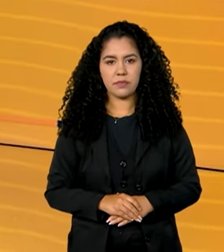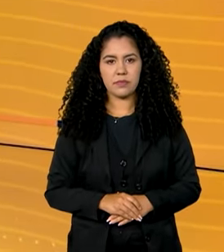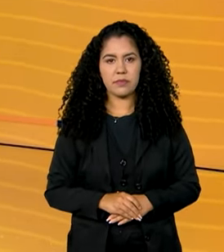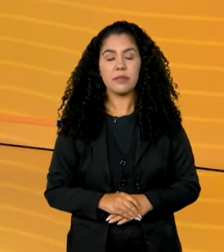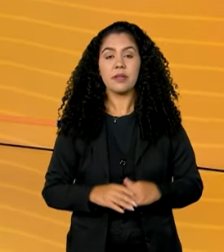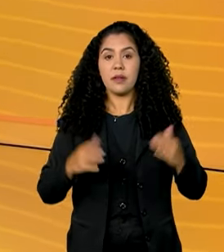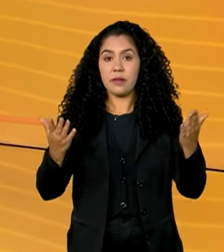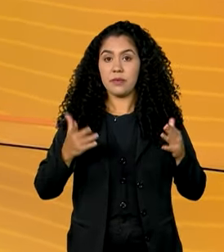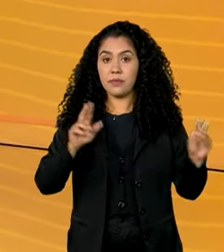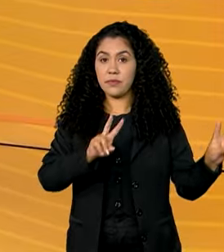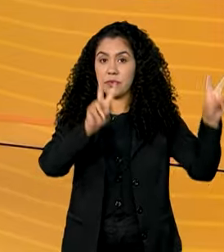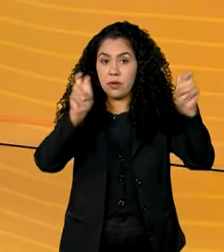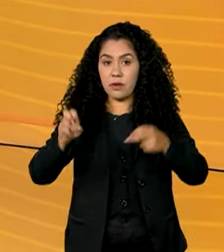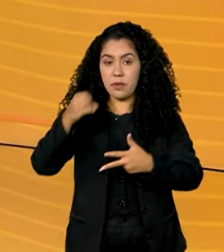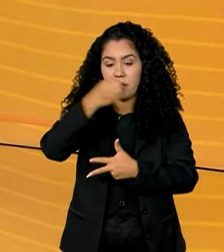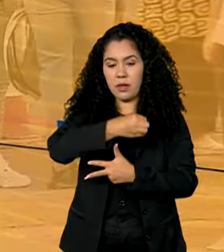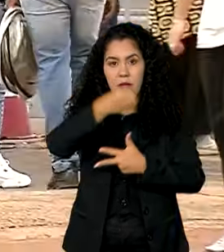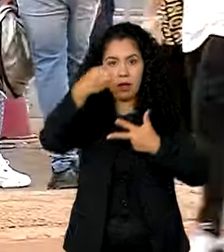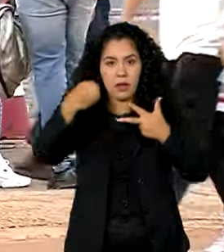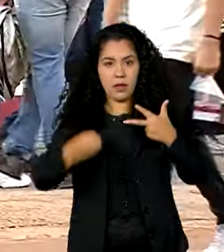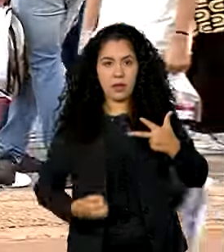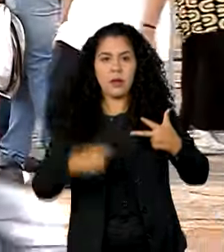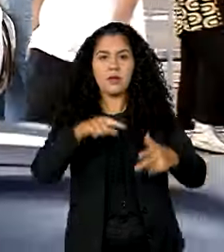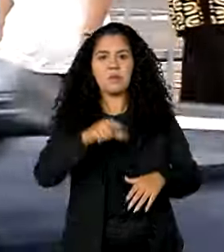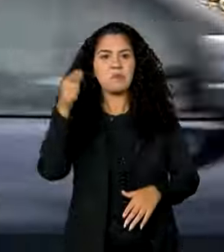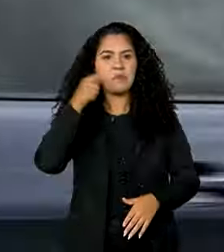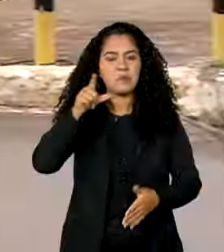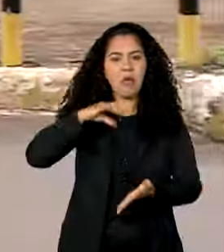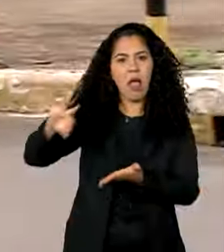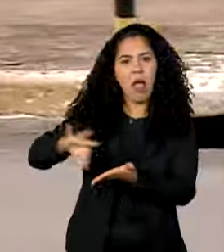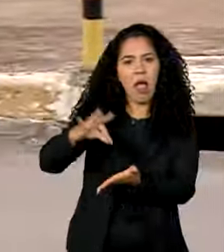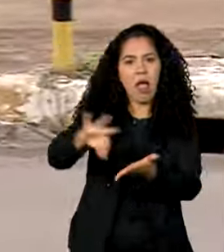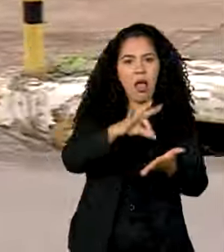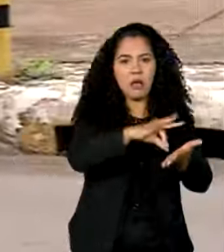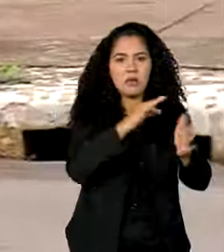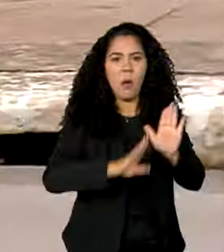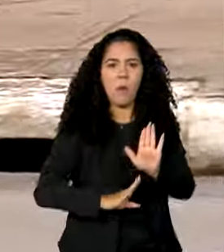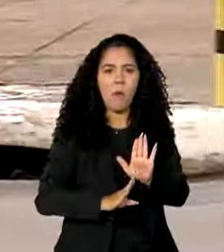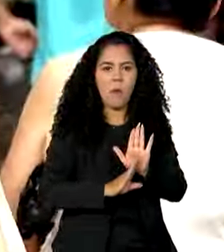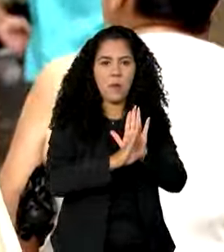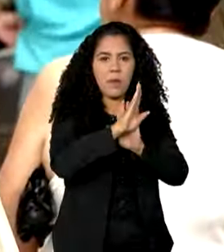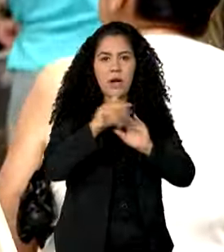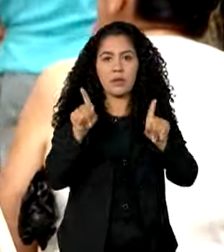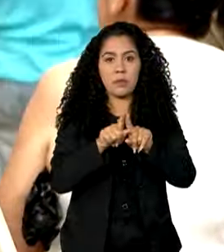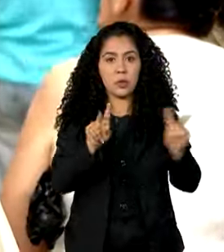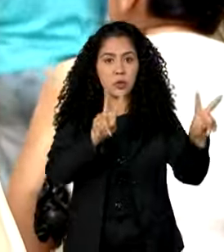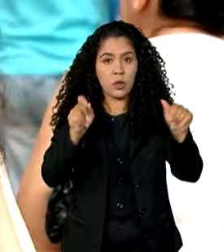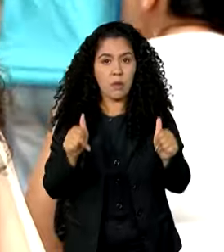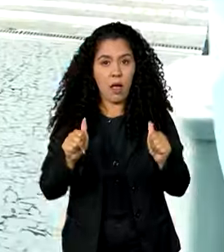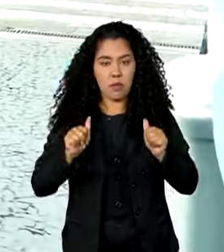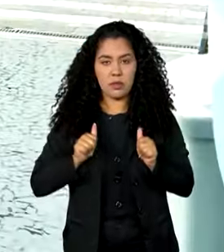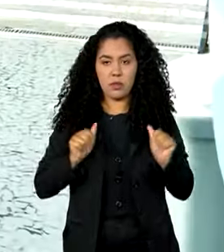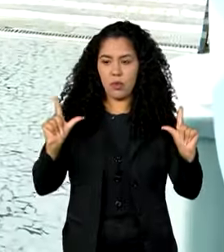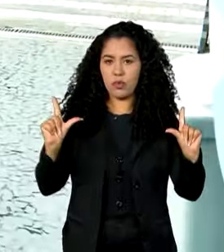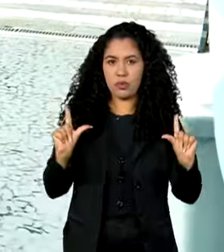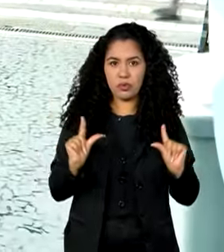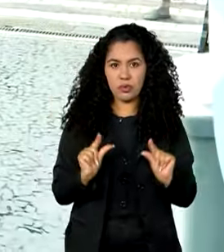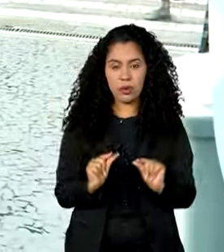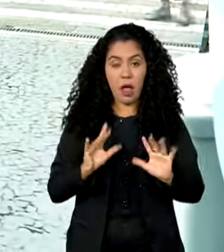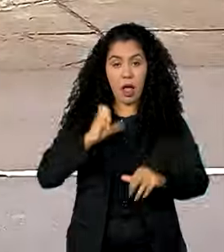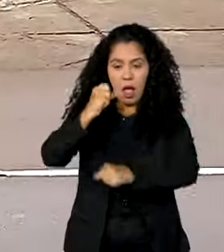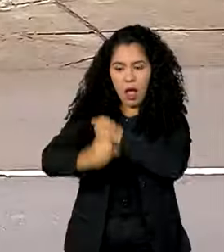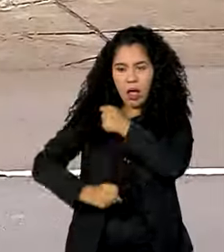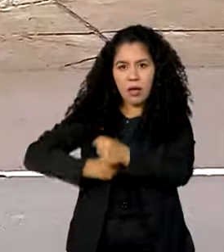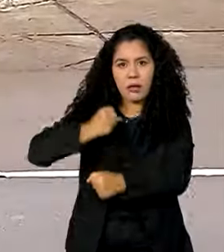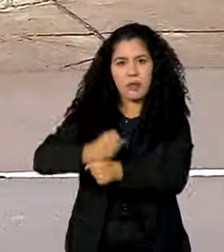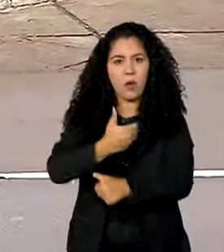O Enem deste ano é marcado pelo aumento do número de inscrições e redução na taxa de abstenção. Para o ano que vem, o